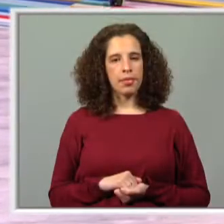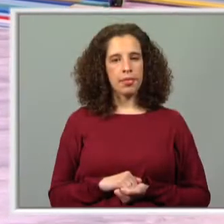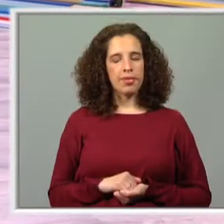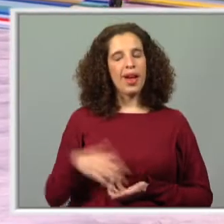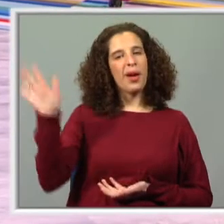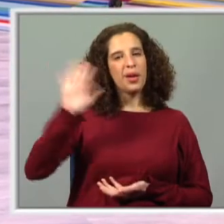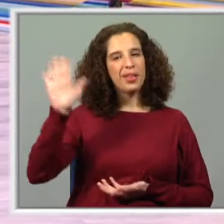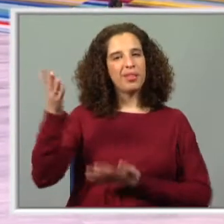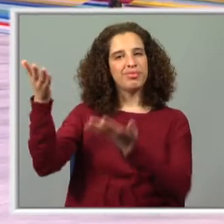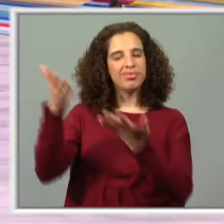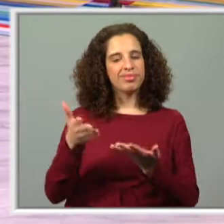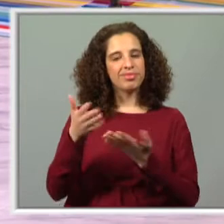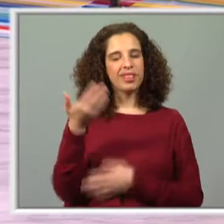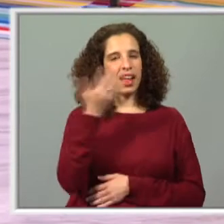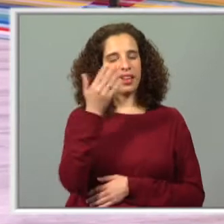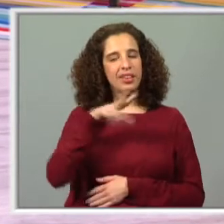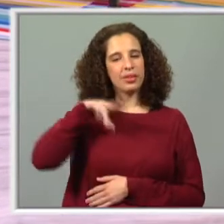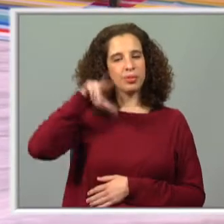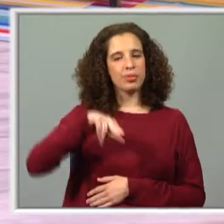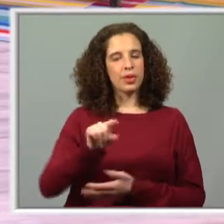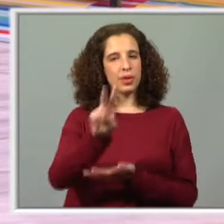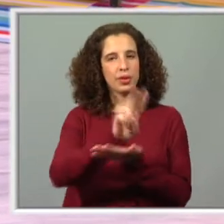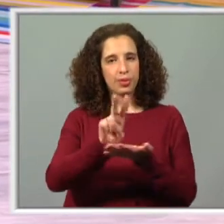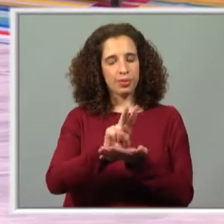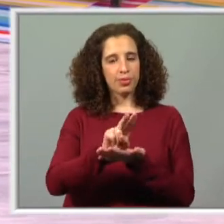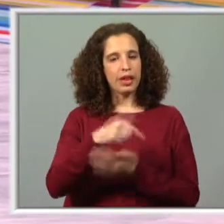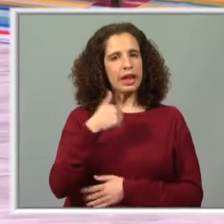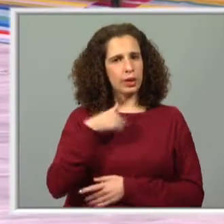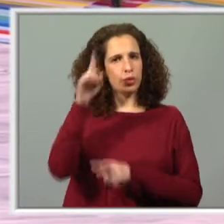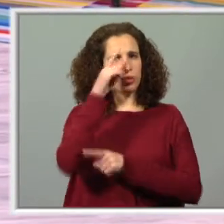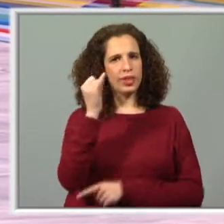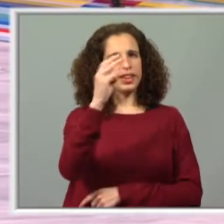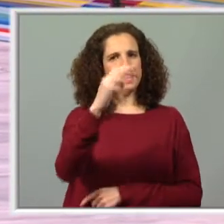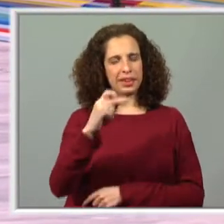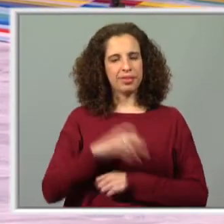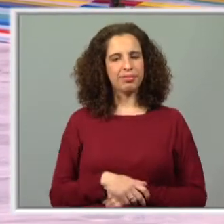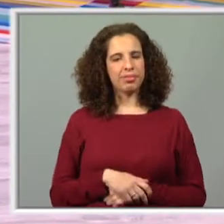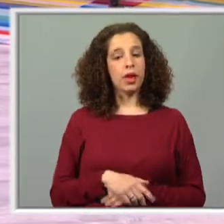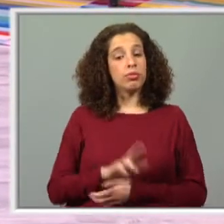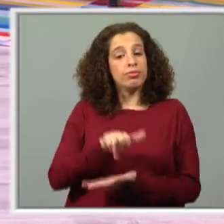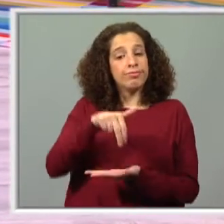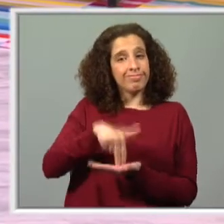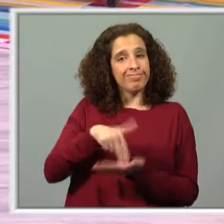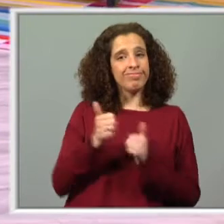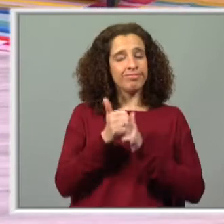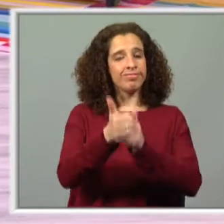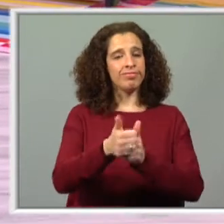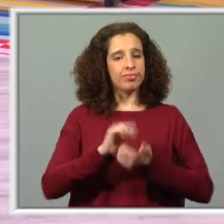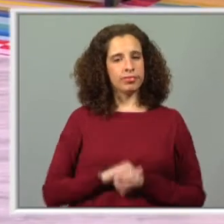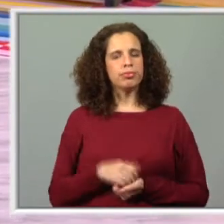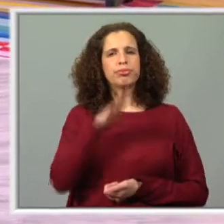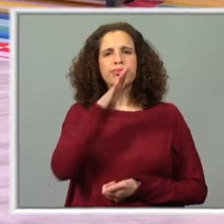Olá, sejam muito bem-vindos a mais um bloco de português para o segundo ano. E eu sou a professora Isa e vou estar aqui a acompanhar-vos.